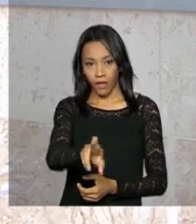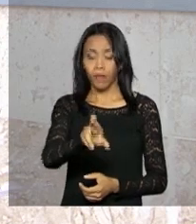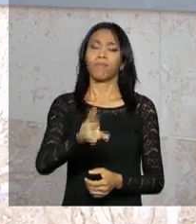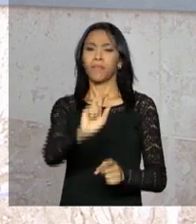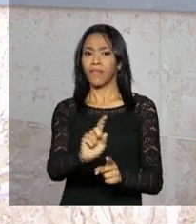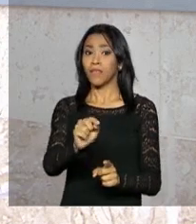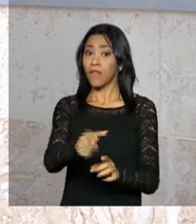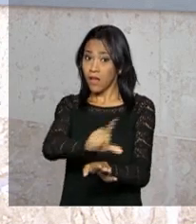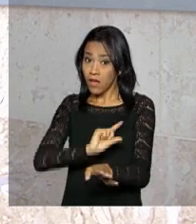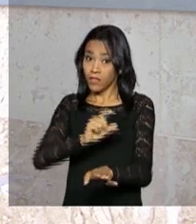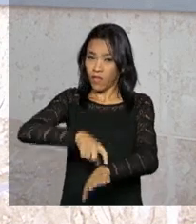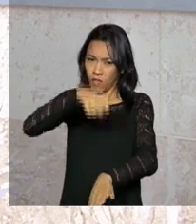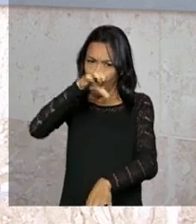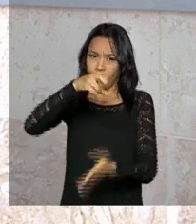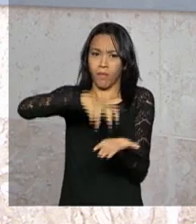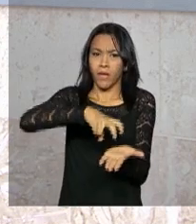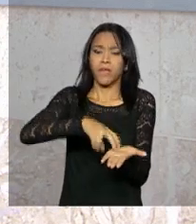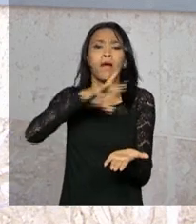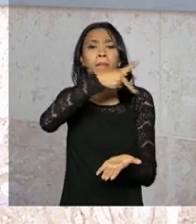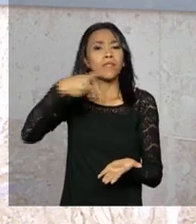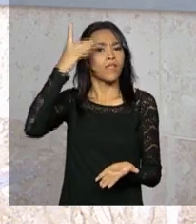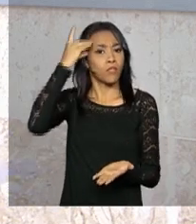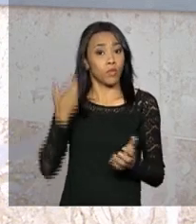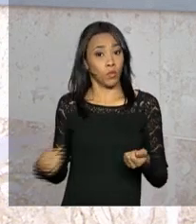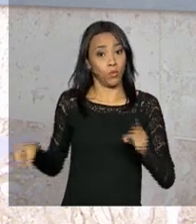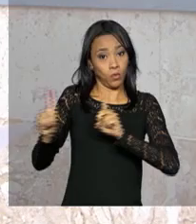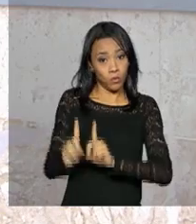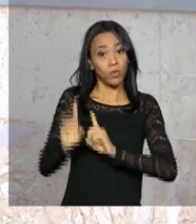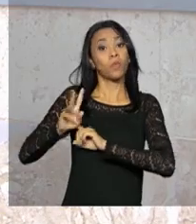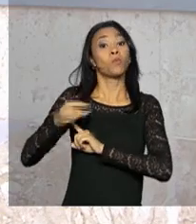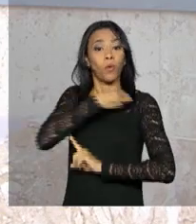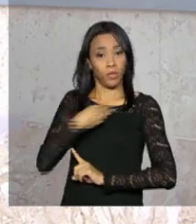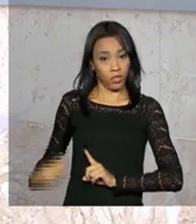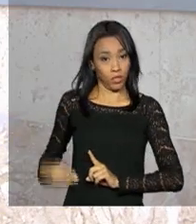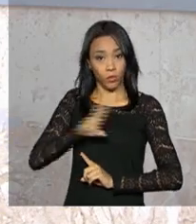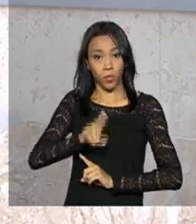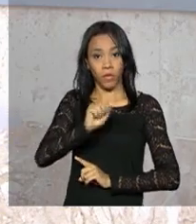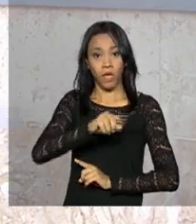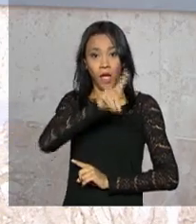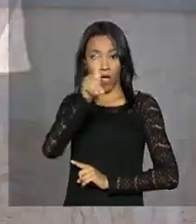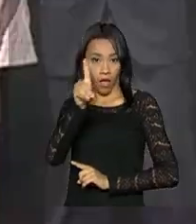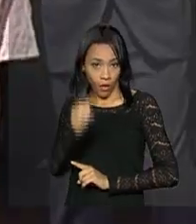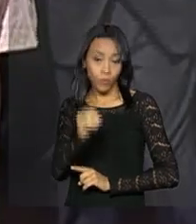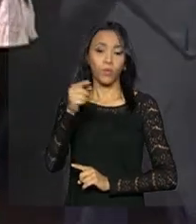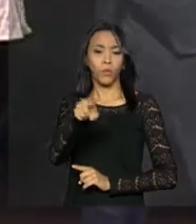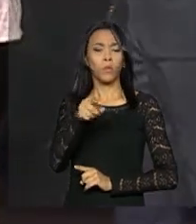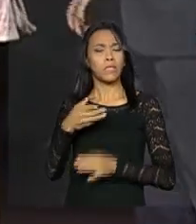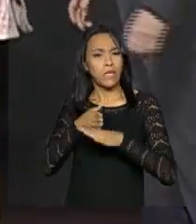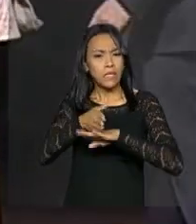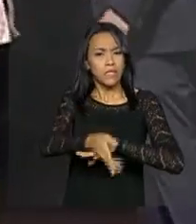das 9 horas da manhã, a presidenta Dilma Rousseff e o ministro da Defesa, Aldo Rebelo, participaram da